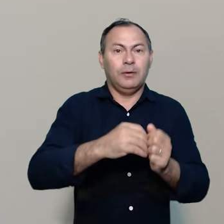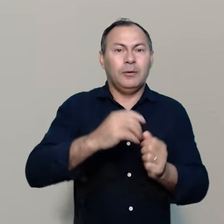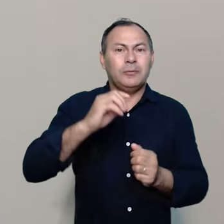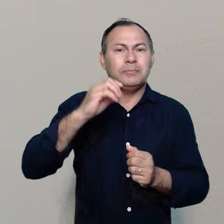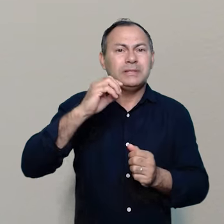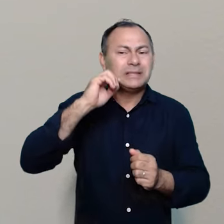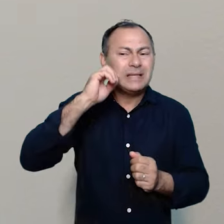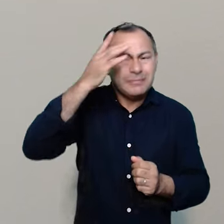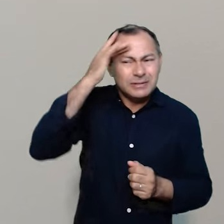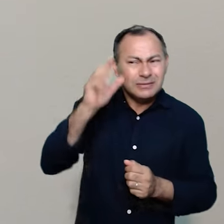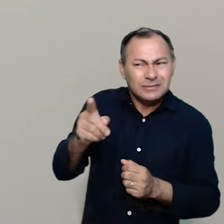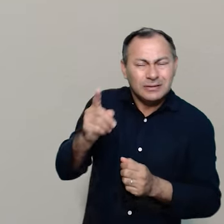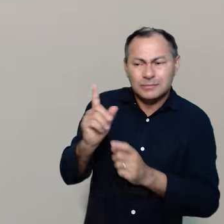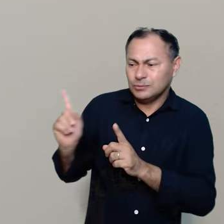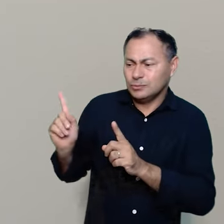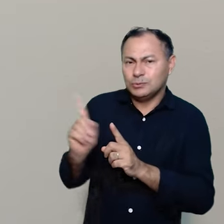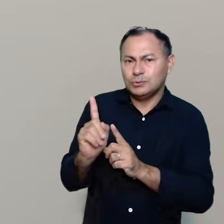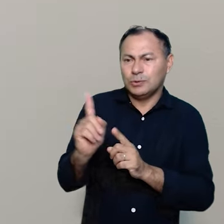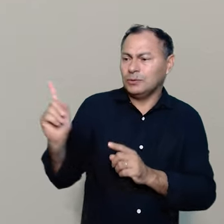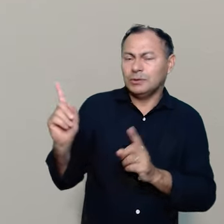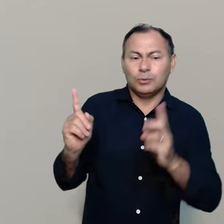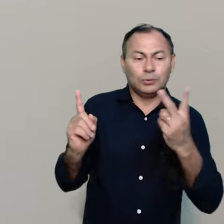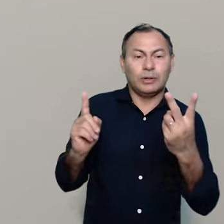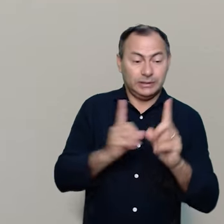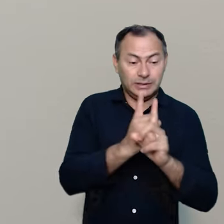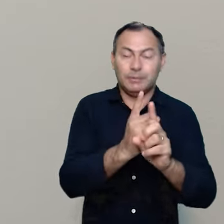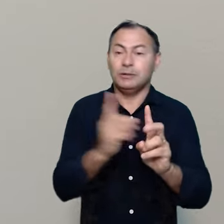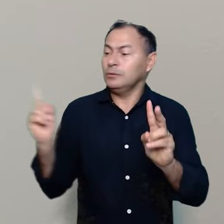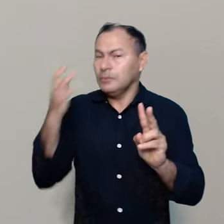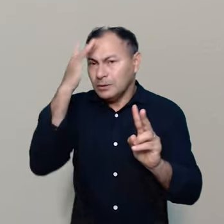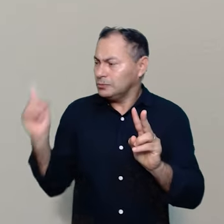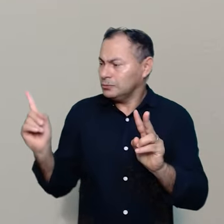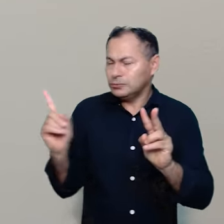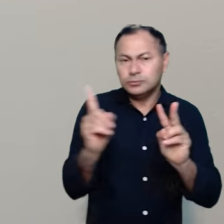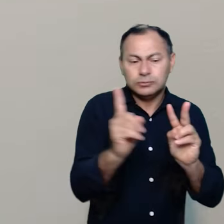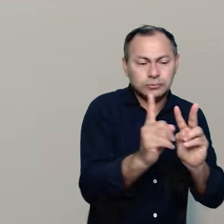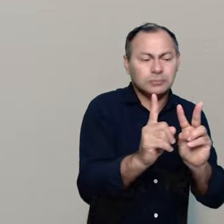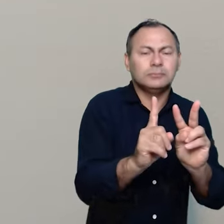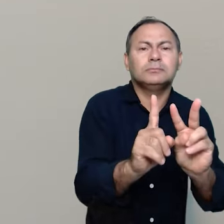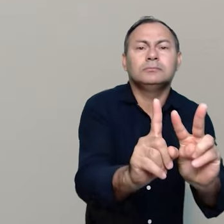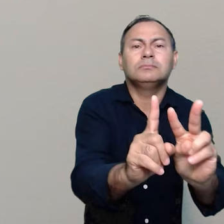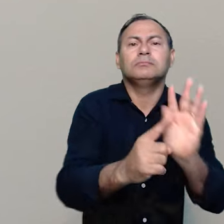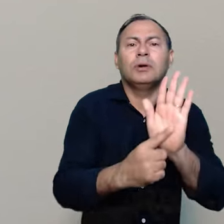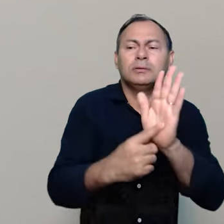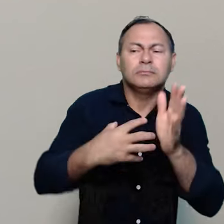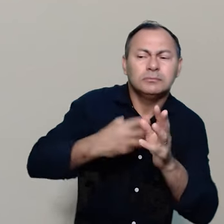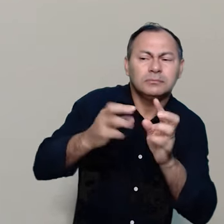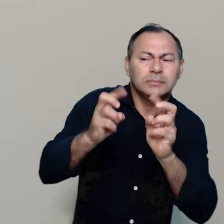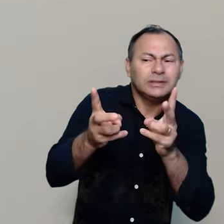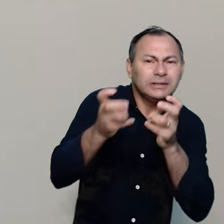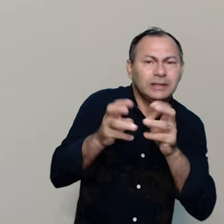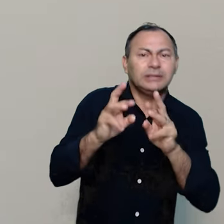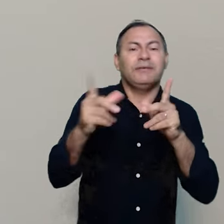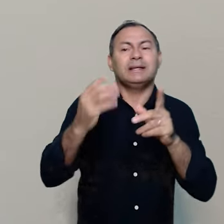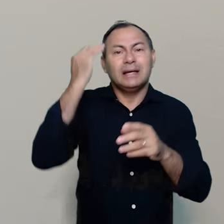peregrino, que se aproxima dos dois discípulos, mostra-lhes uma visão diferente, ajudando-os